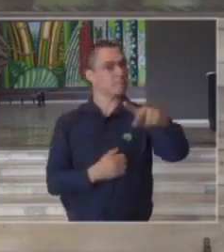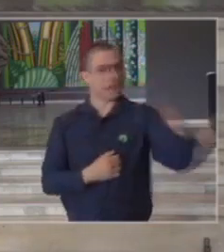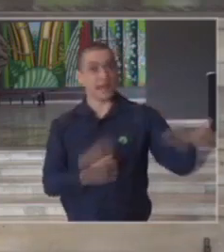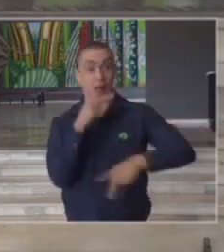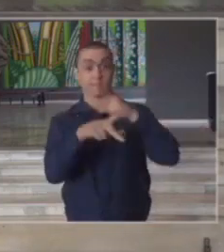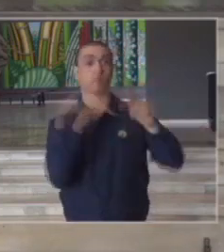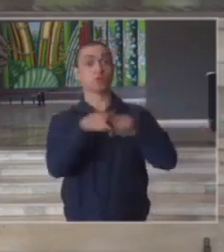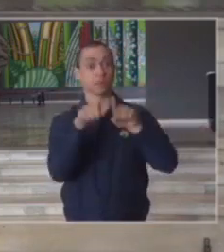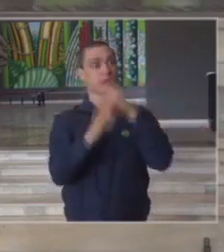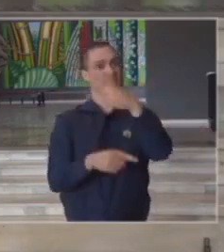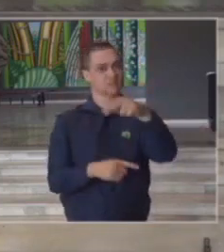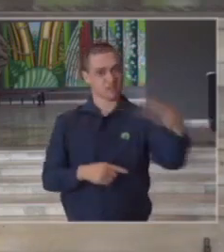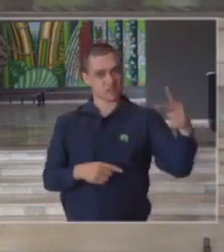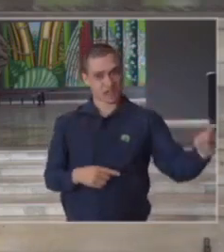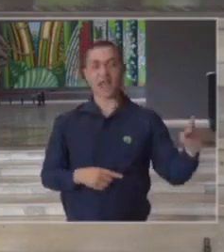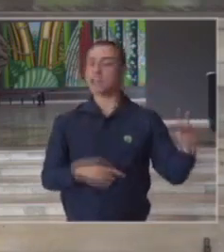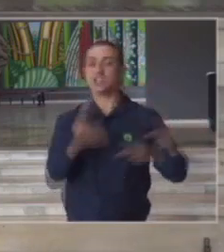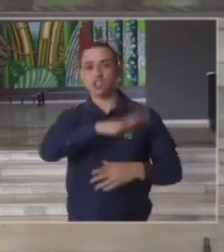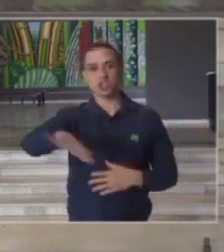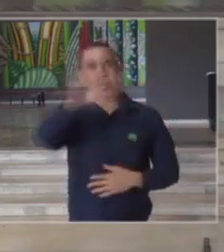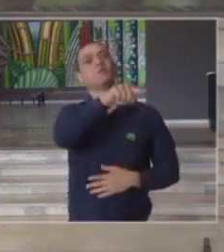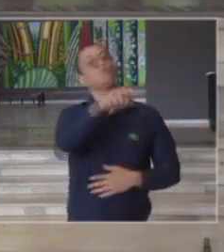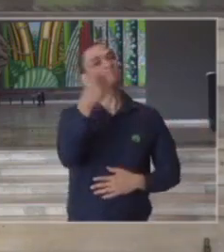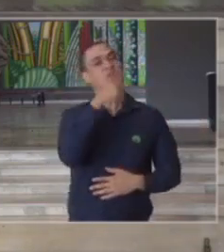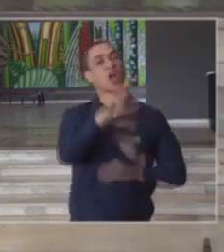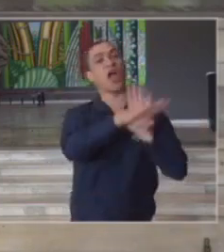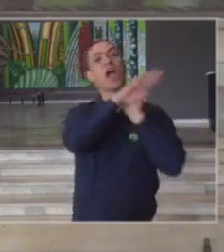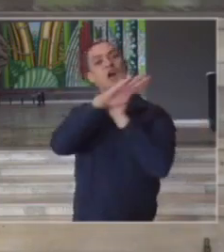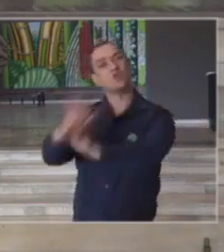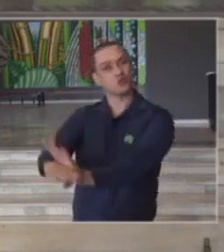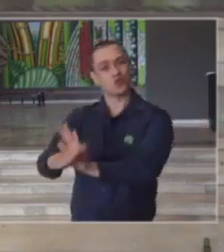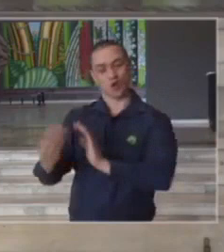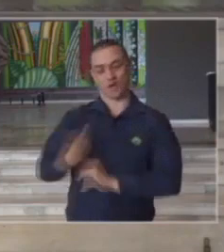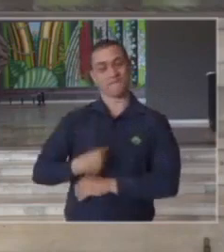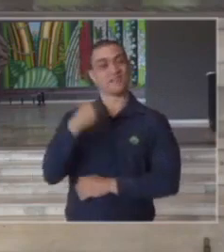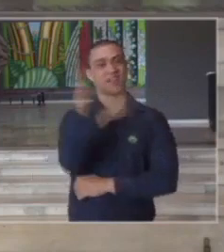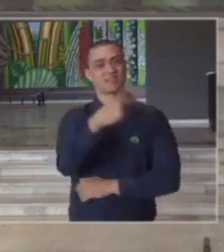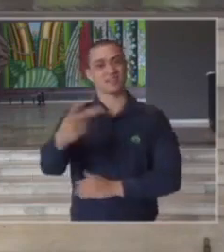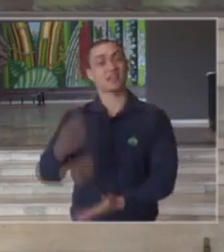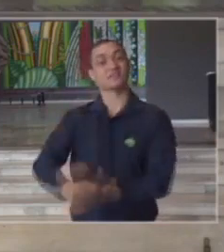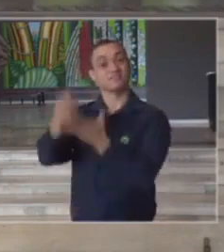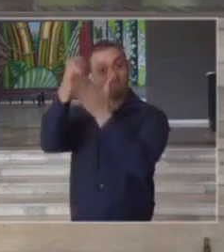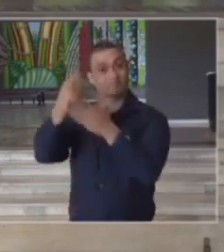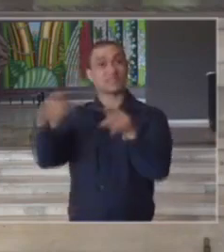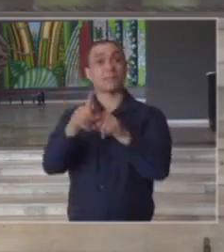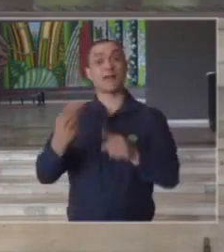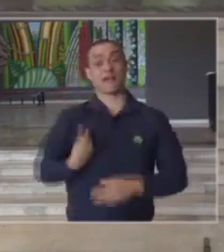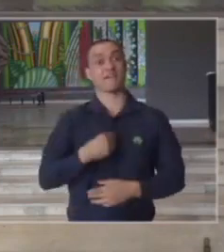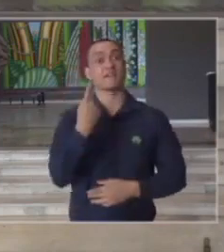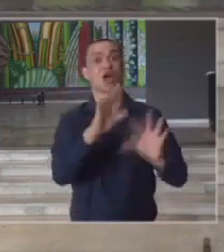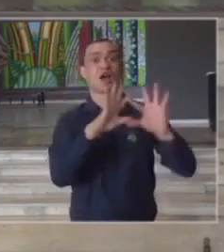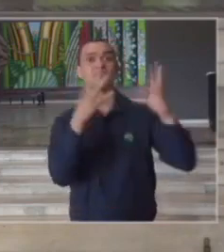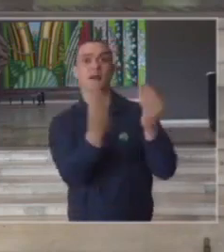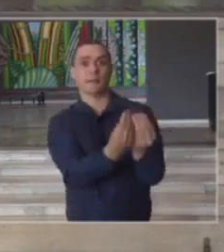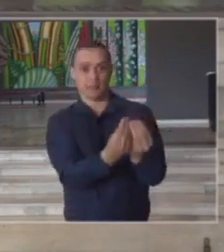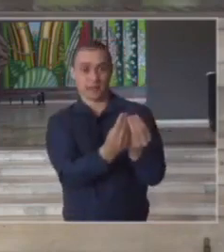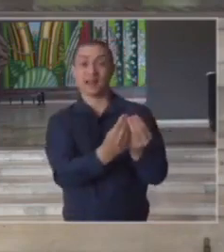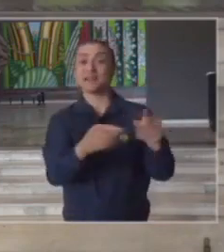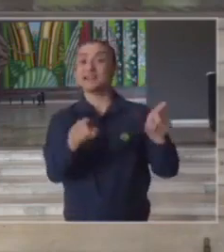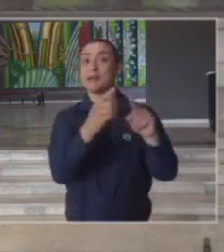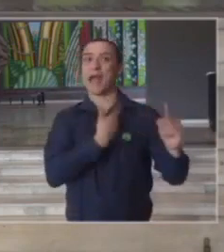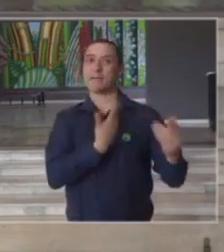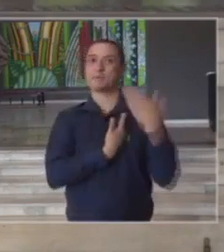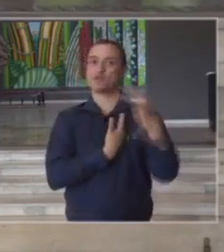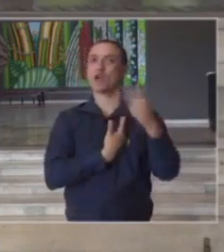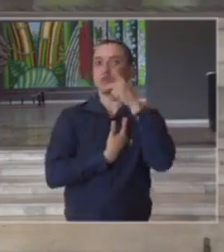e a população de forma geral estão ajudando a salvarem as suas vidas as vidas dos seus familiares e dos